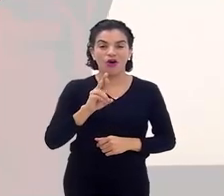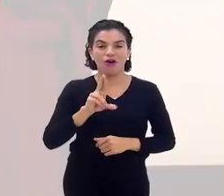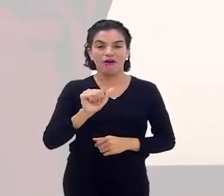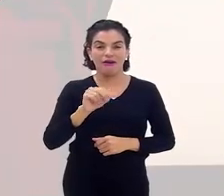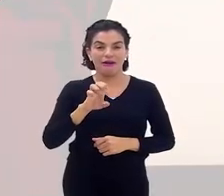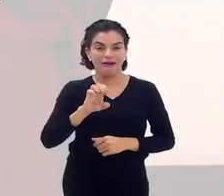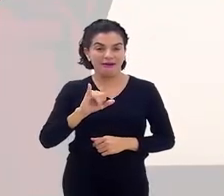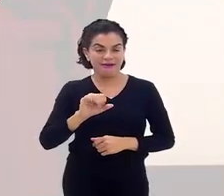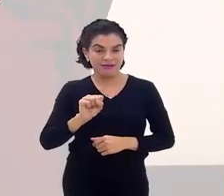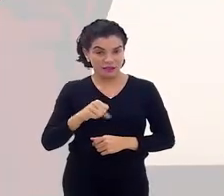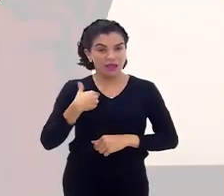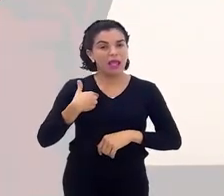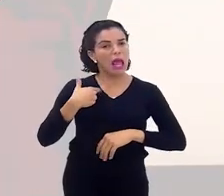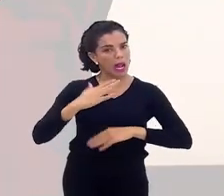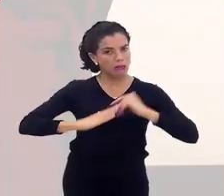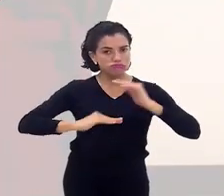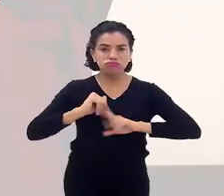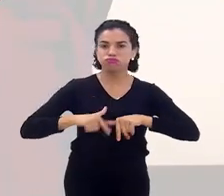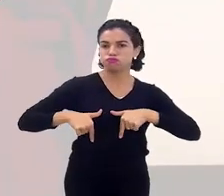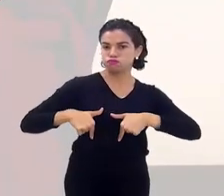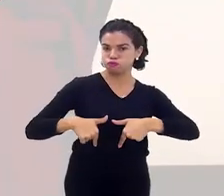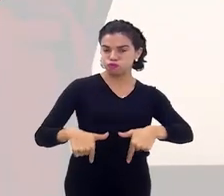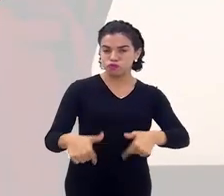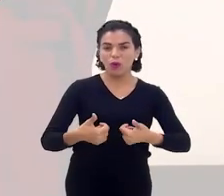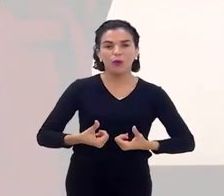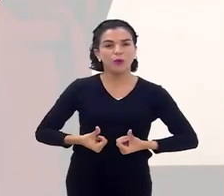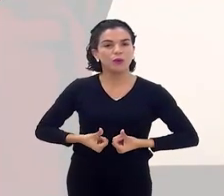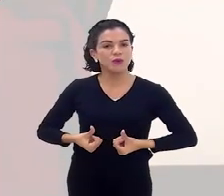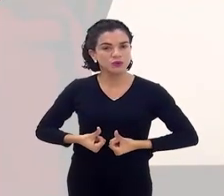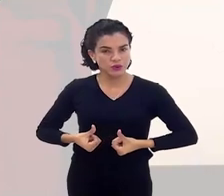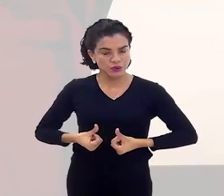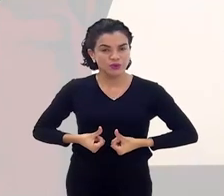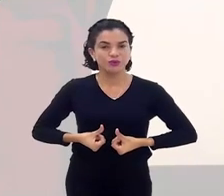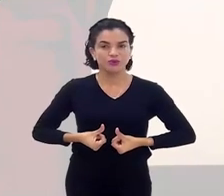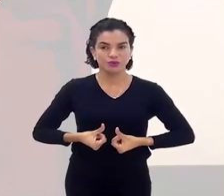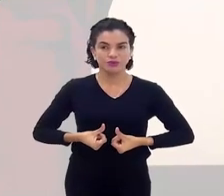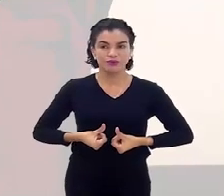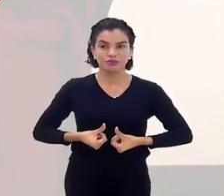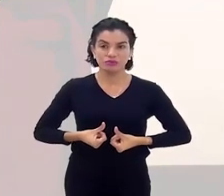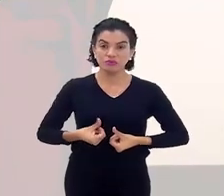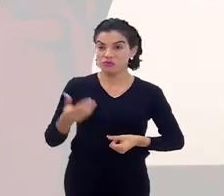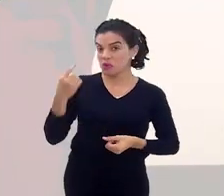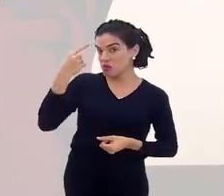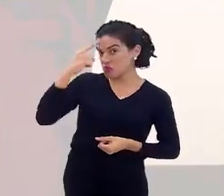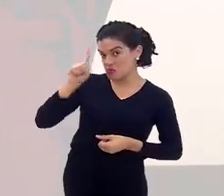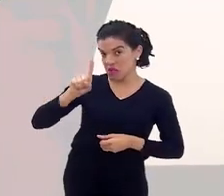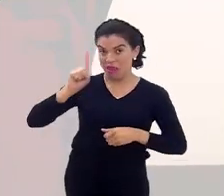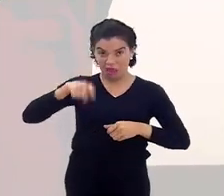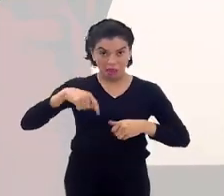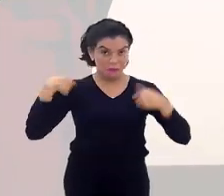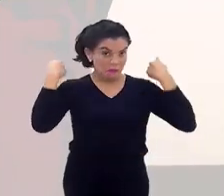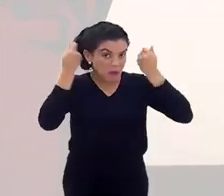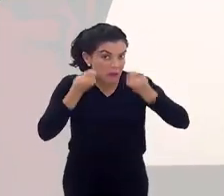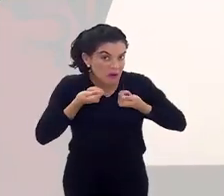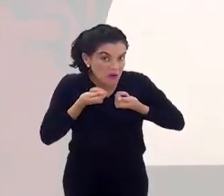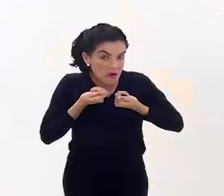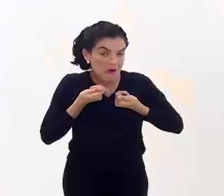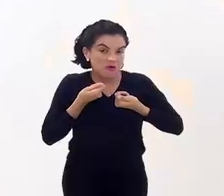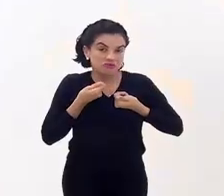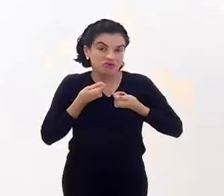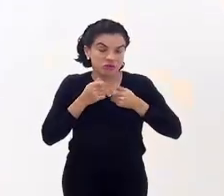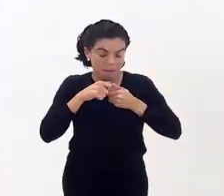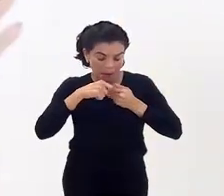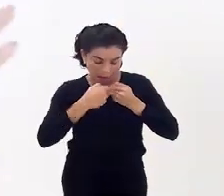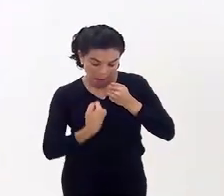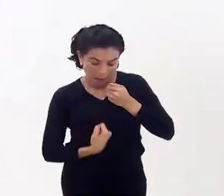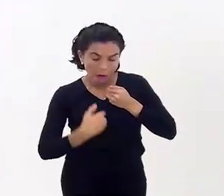pratica o budismo sem ser uma monja. Sim, sim. Mas, por